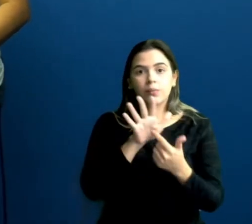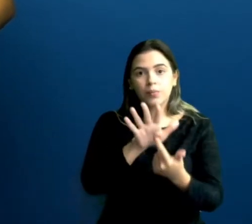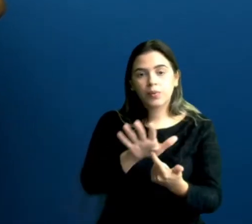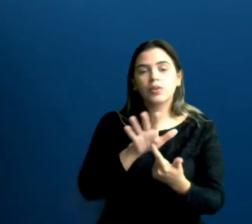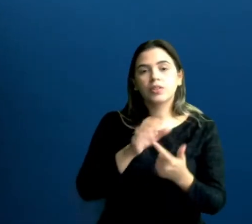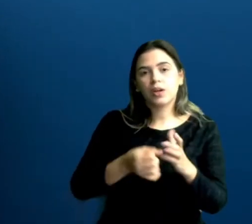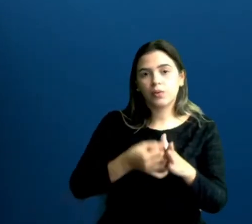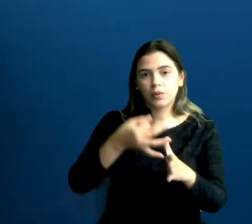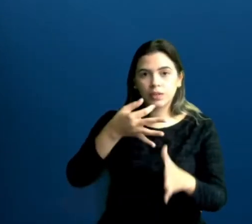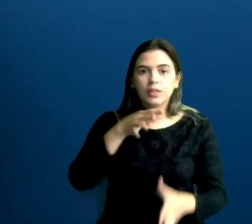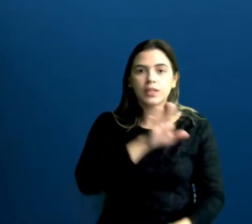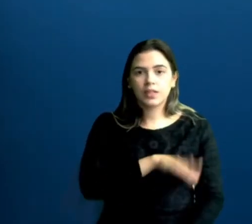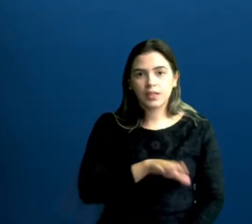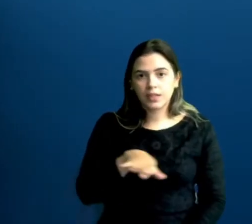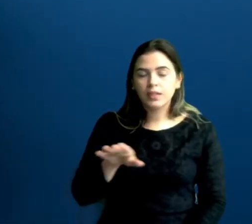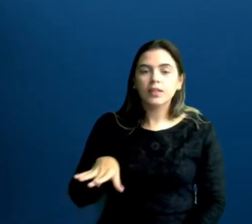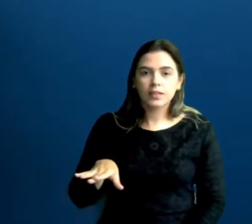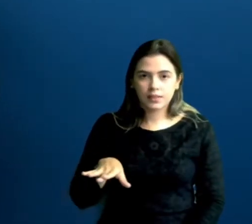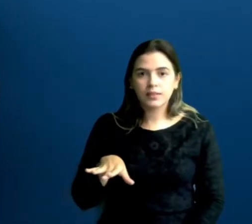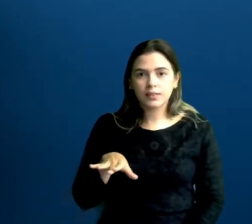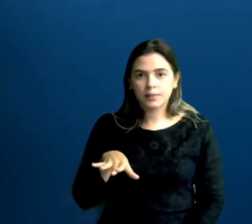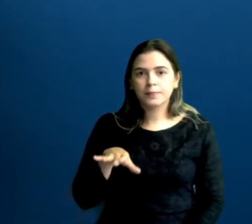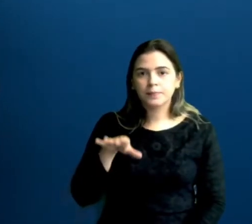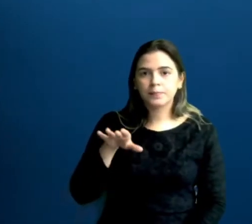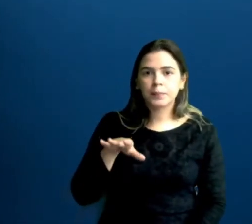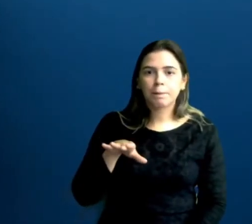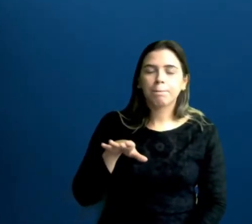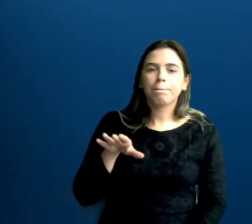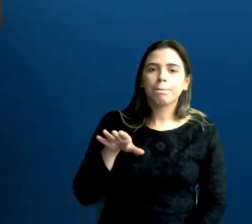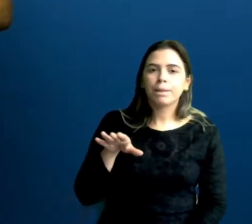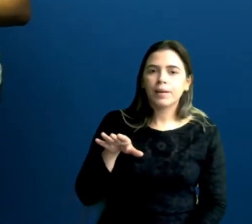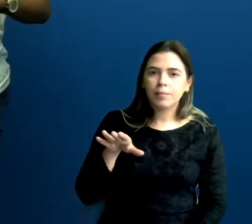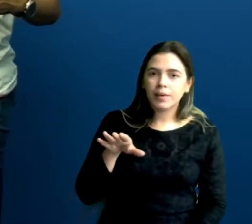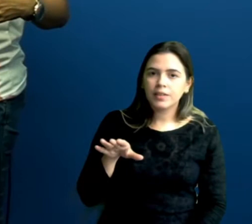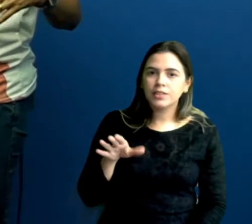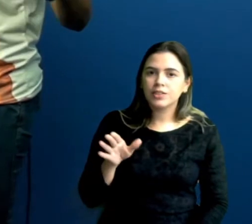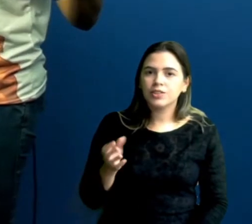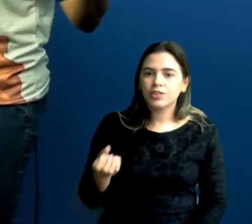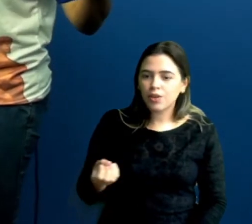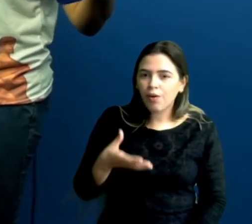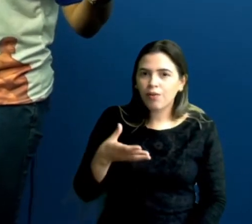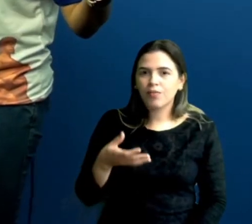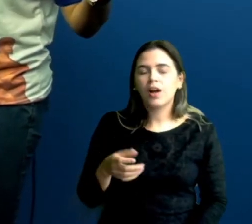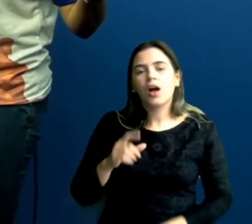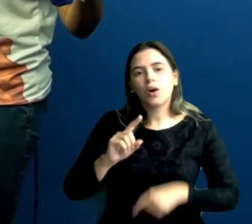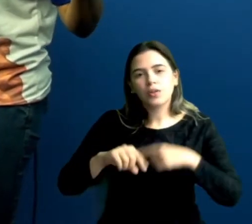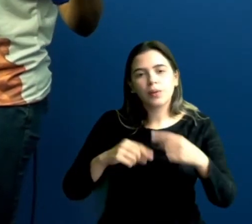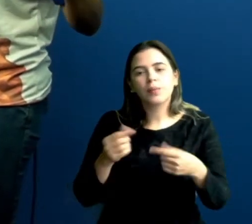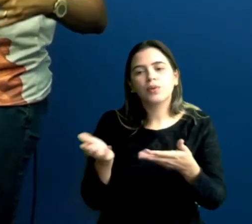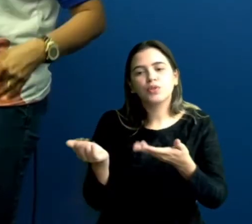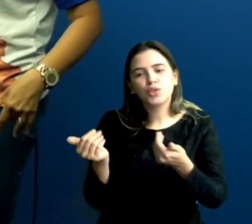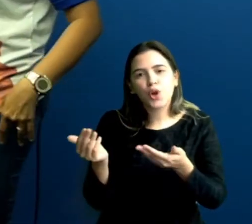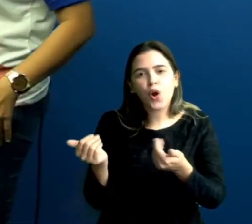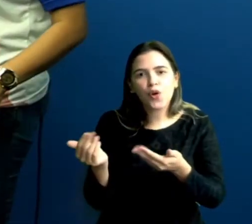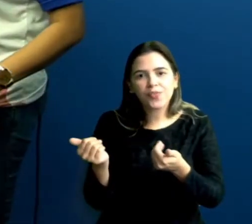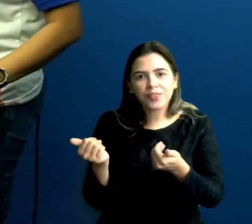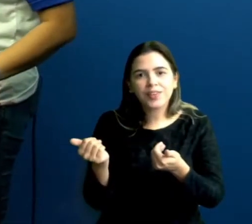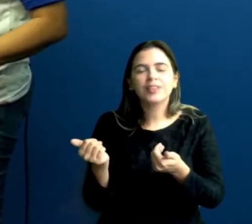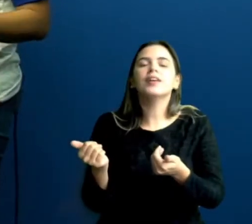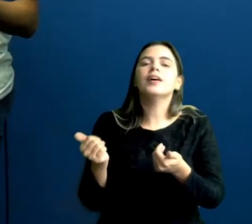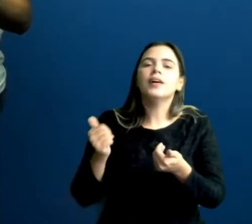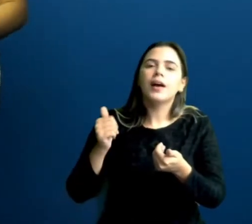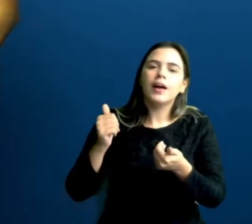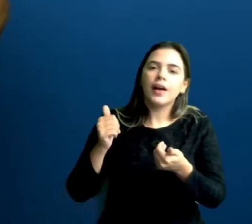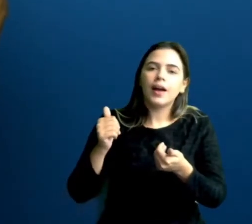muito menor, né? Enquanto a gente tem mais pessoas jovens, adolescentes ou na